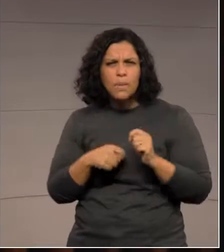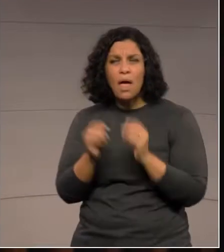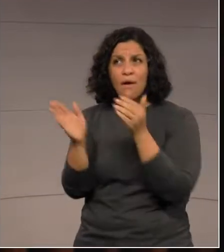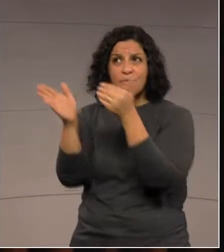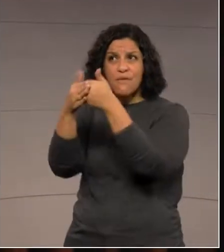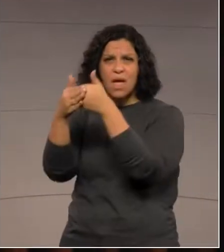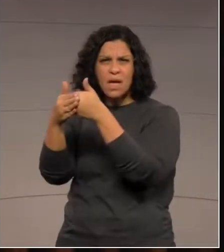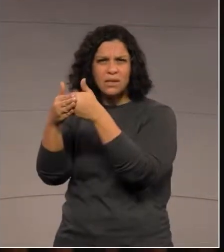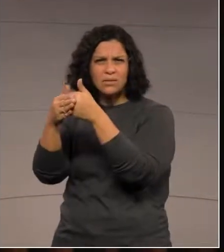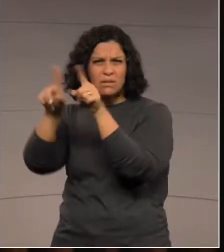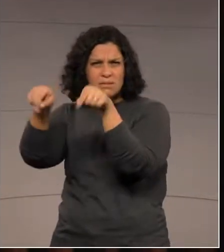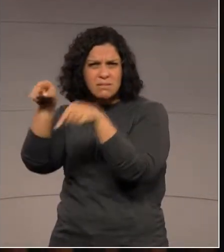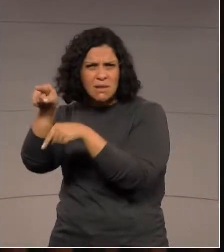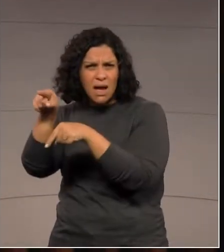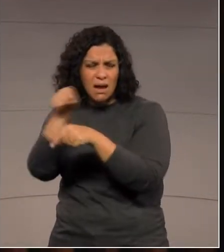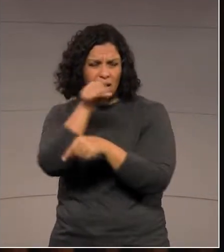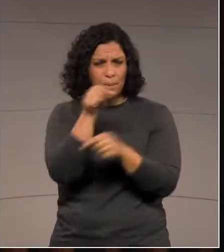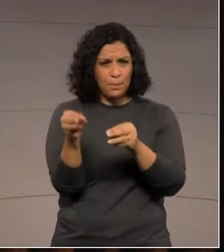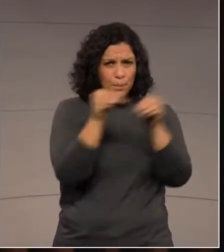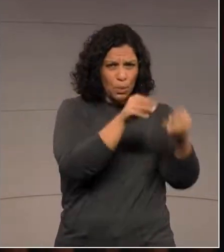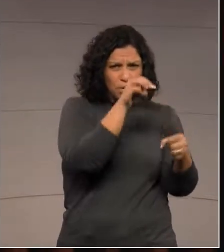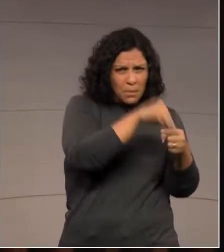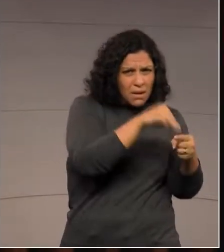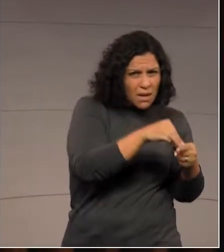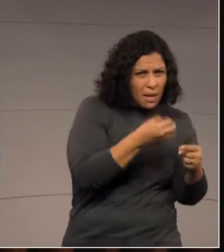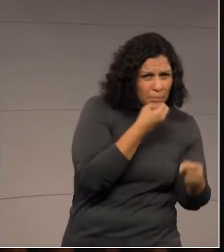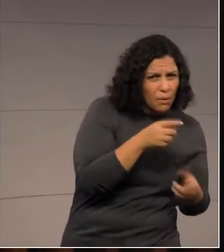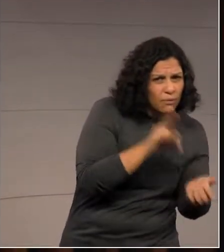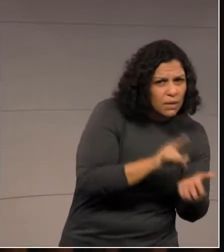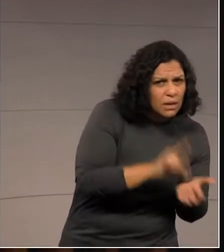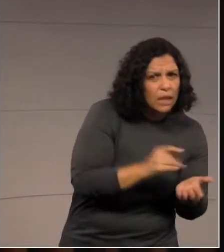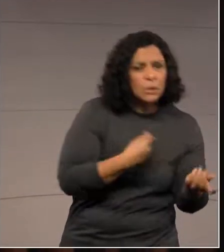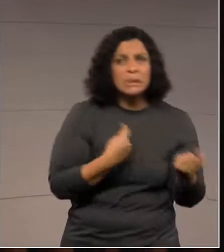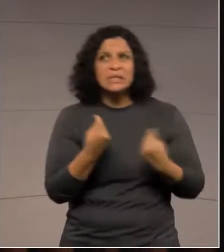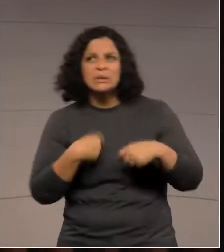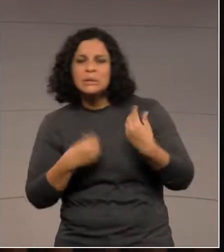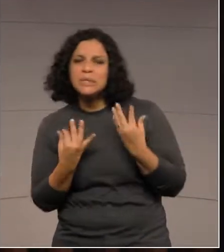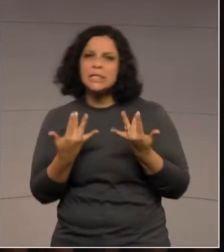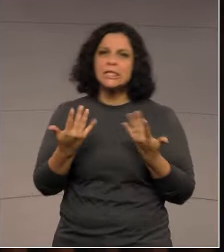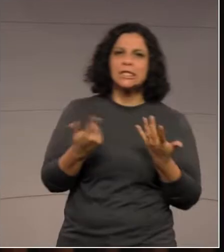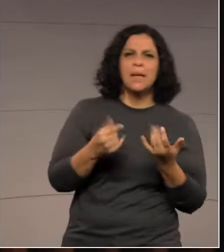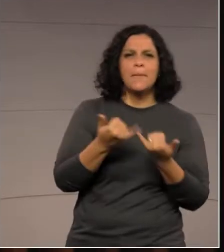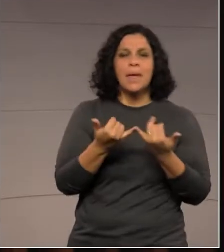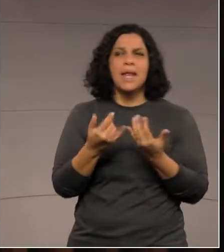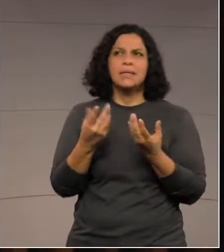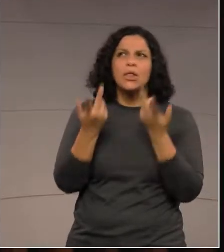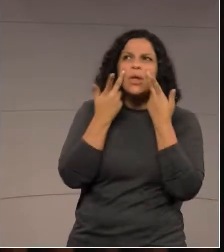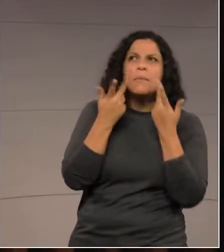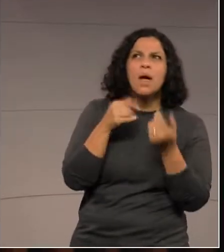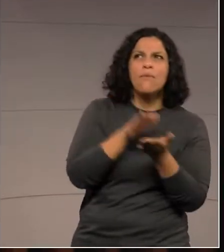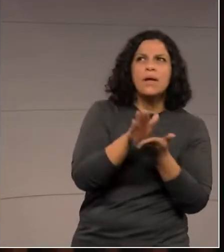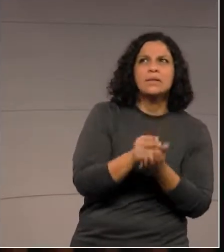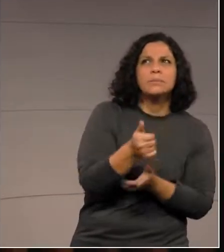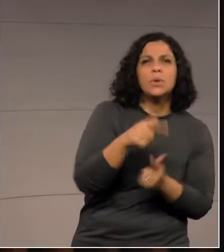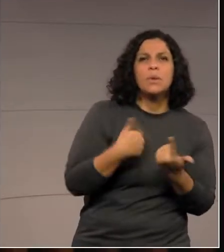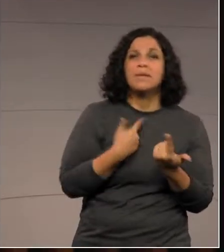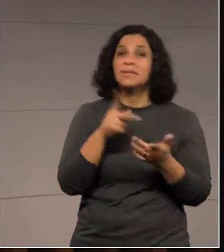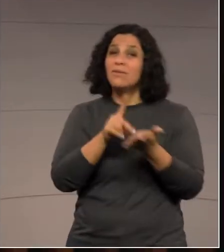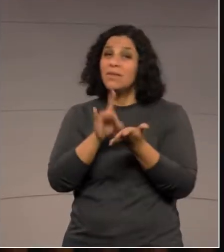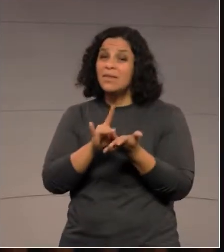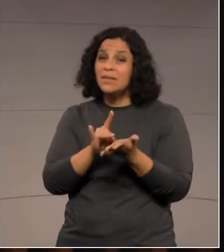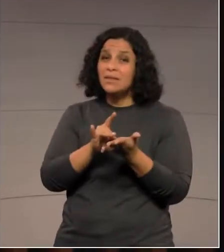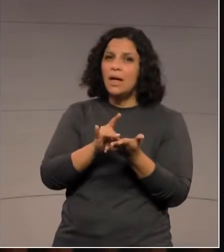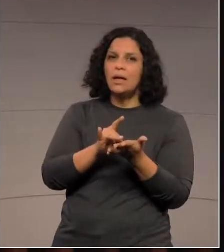ou essa aparente economia, traz uma vantagem, ou essa é uma economia, de fato, como eu disse, aparente, que vai causar um prejuízo,